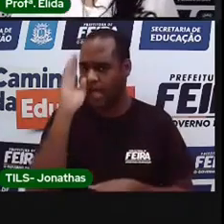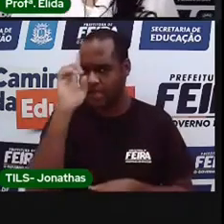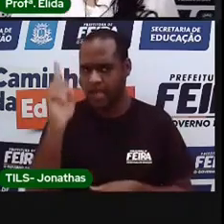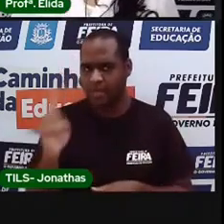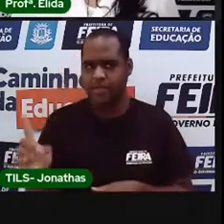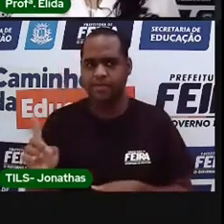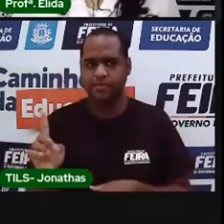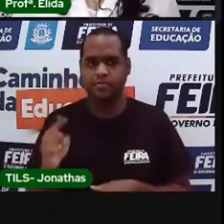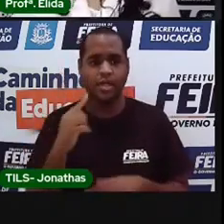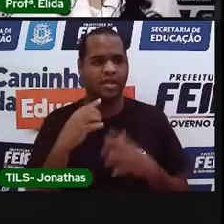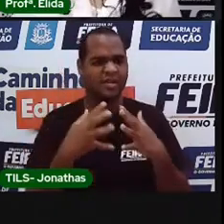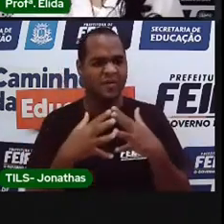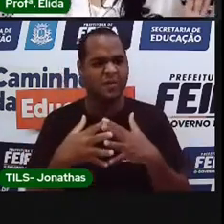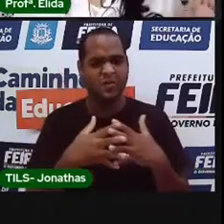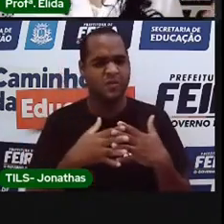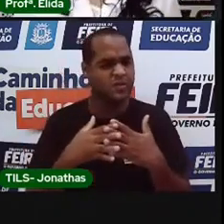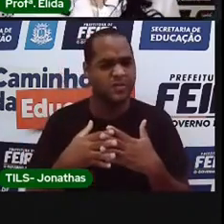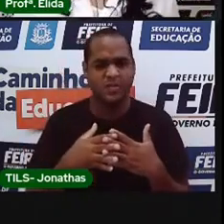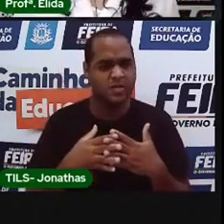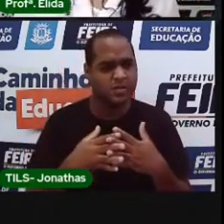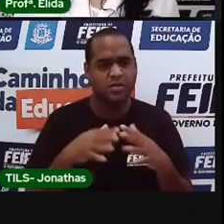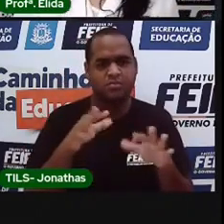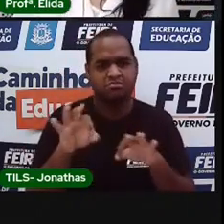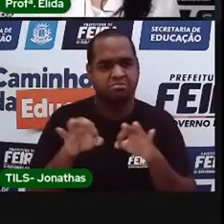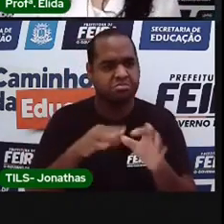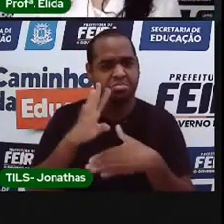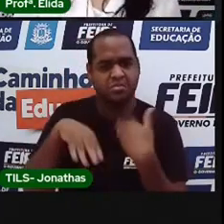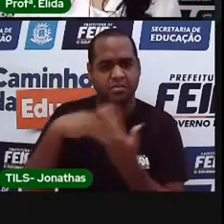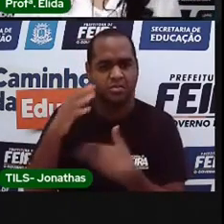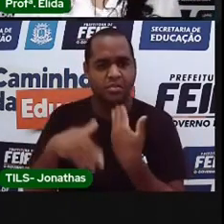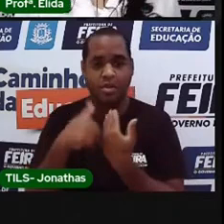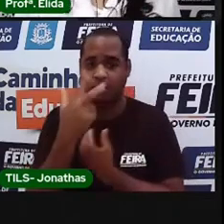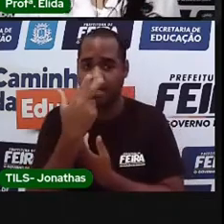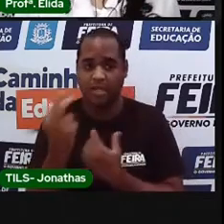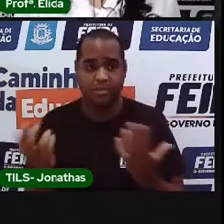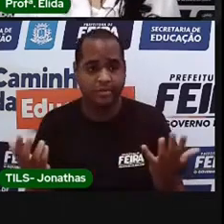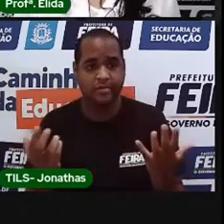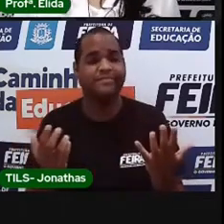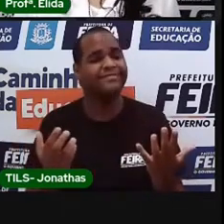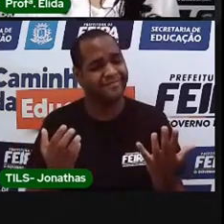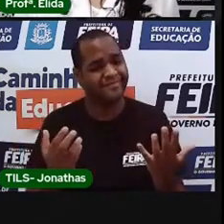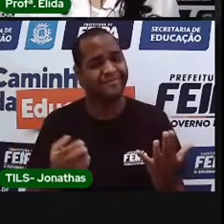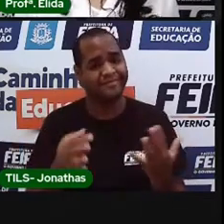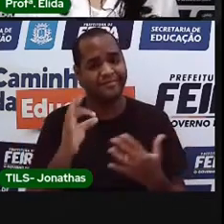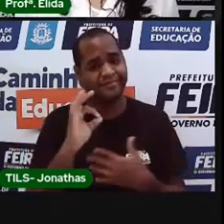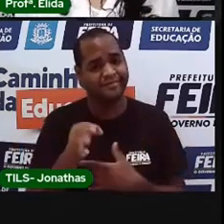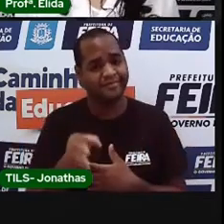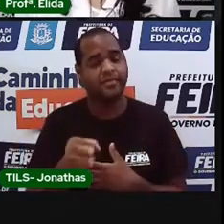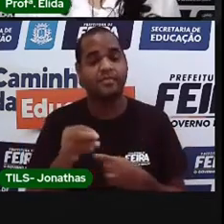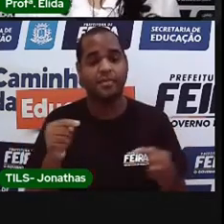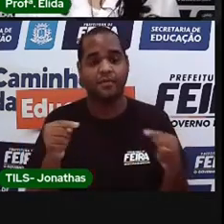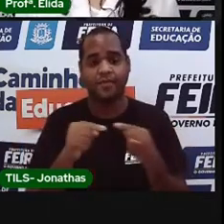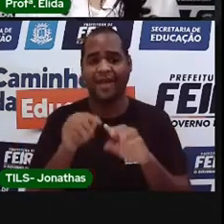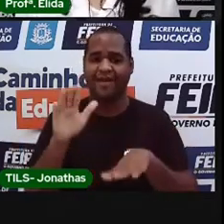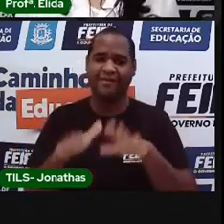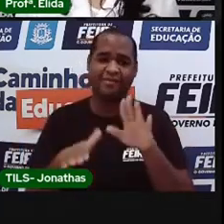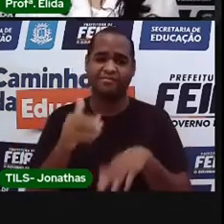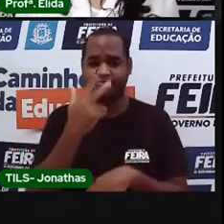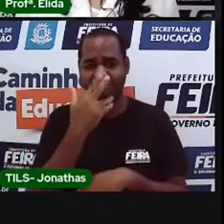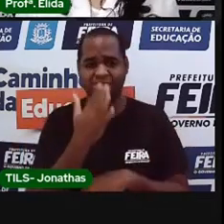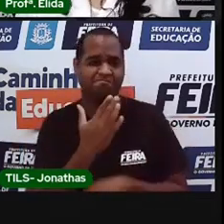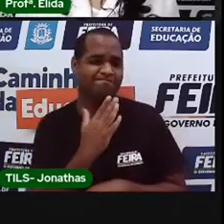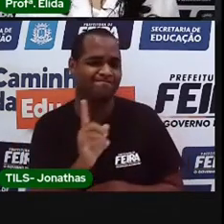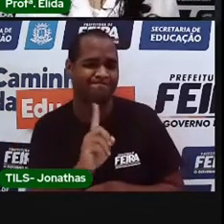e ele estava confuso, todo atrapalhado? Justamente. Às vezes, quando a gente não tem